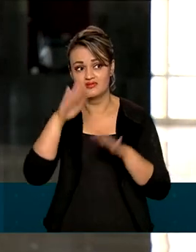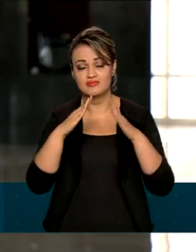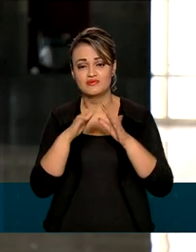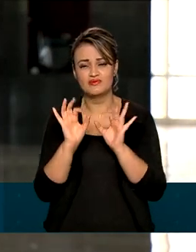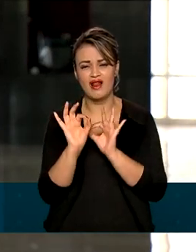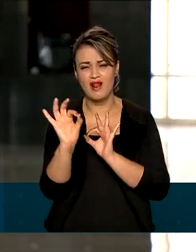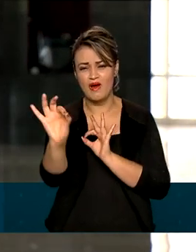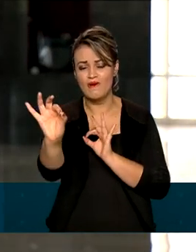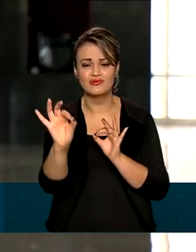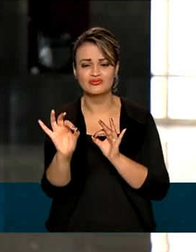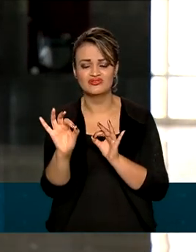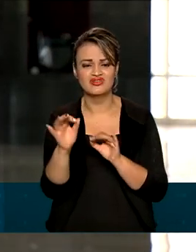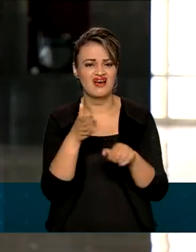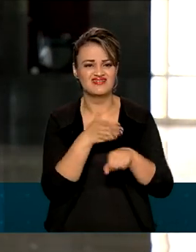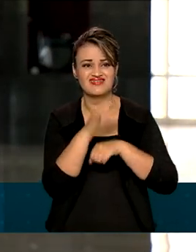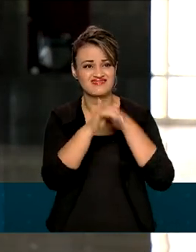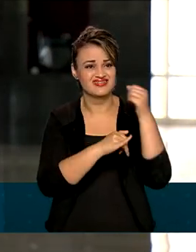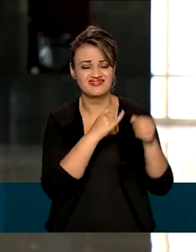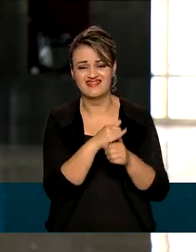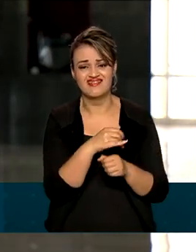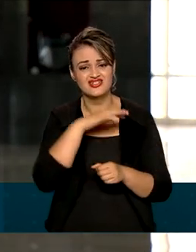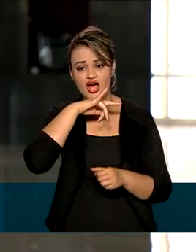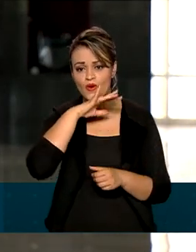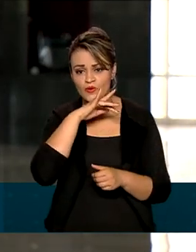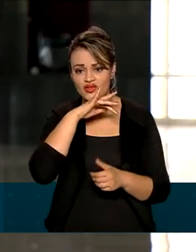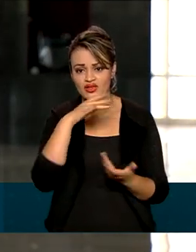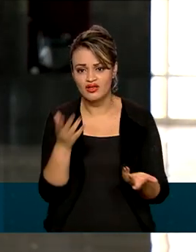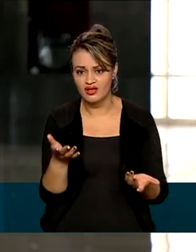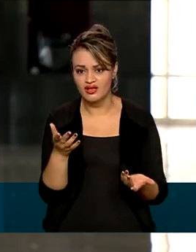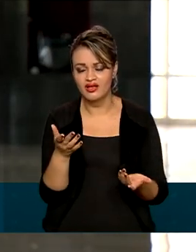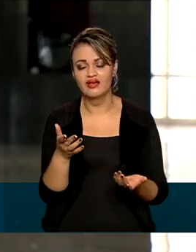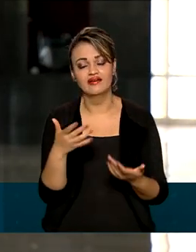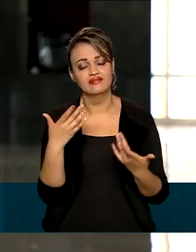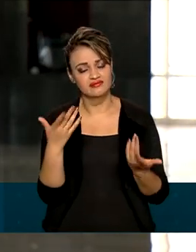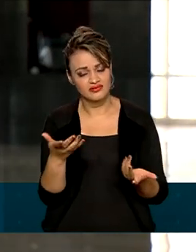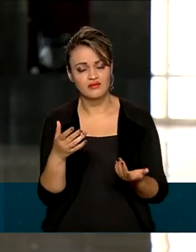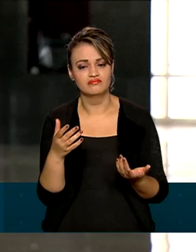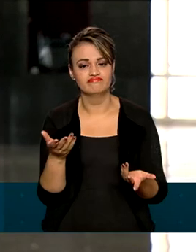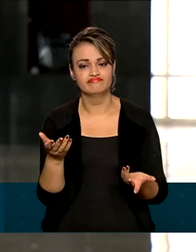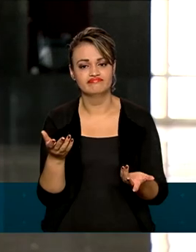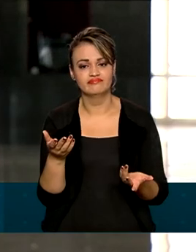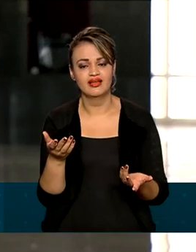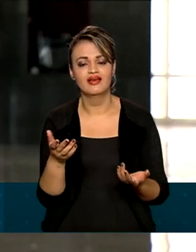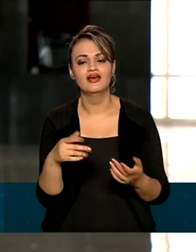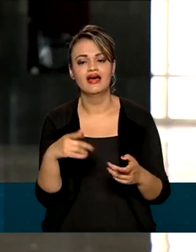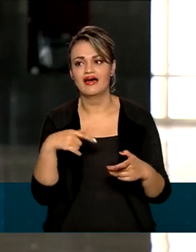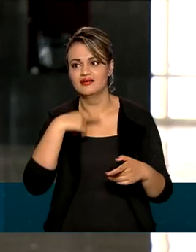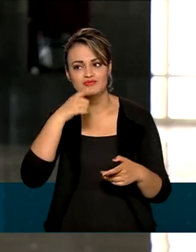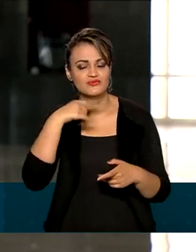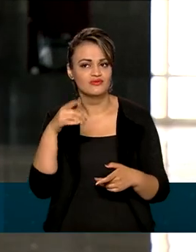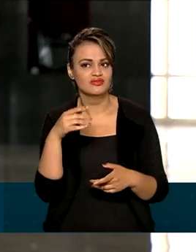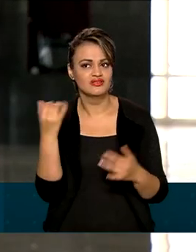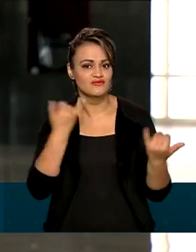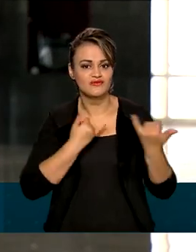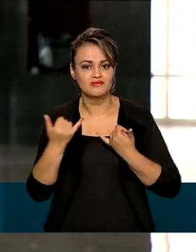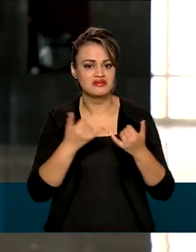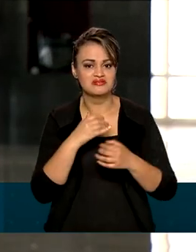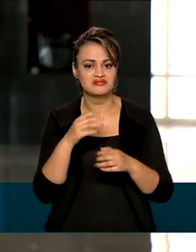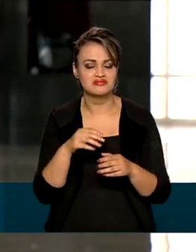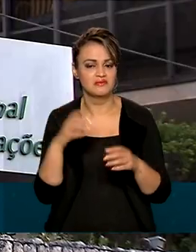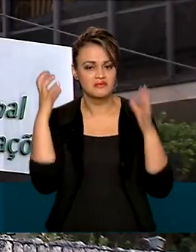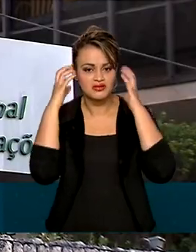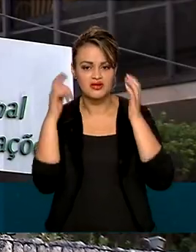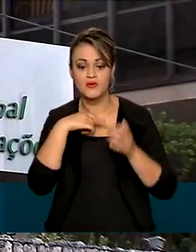centros urbanos, onde a recepção de sinal de celular geralmente é fraca e impossibilita a conexão